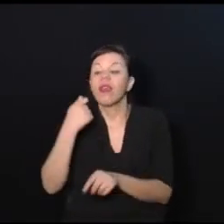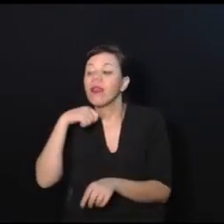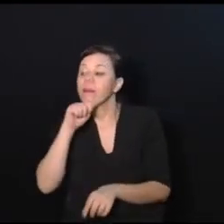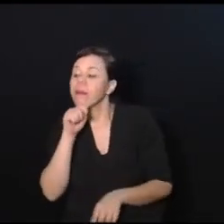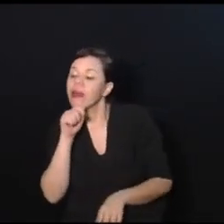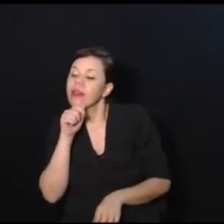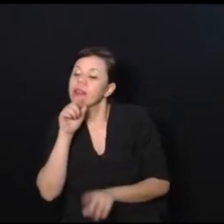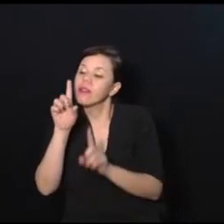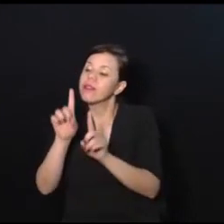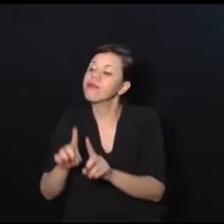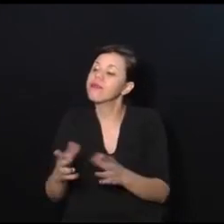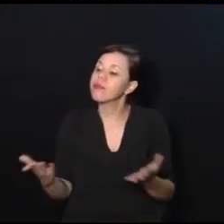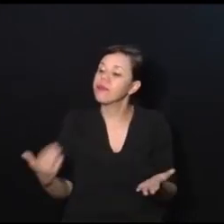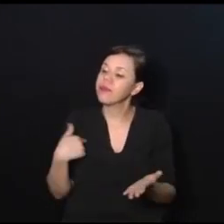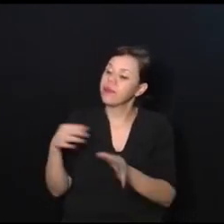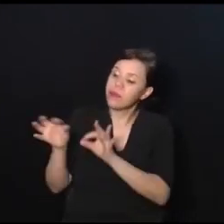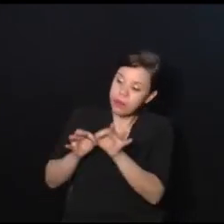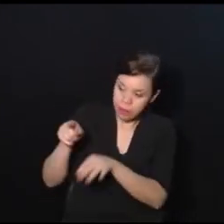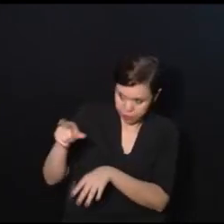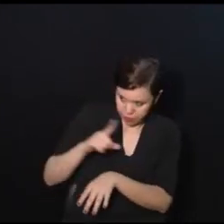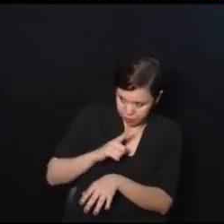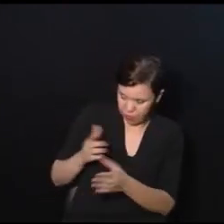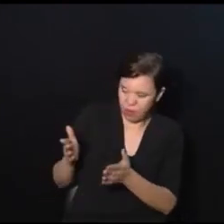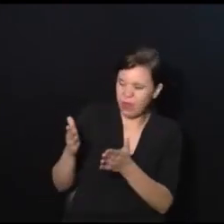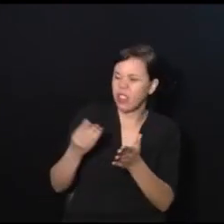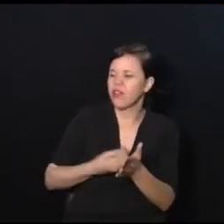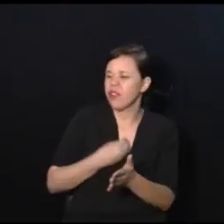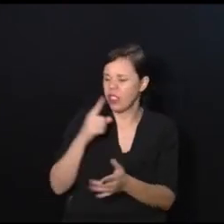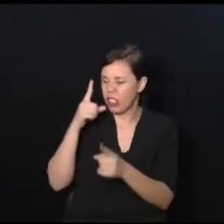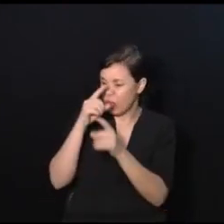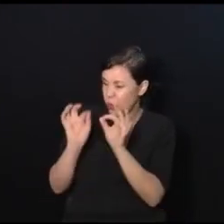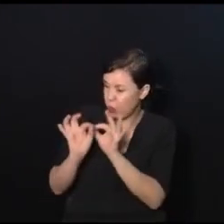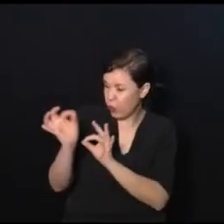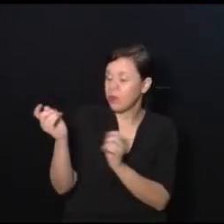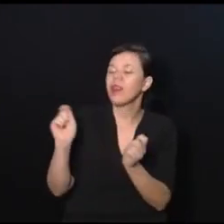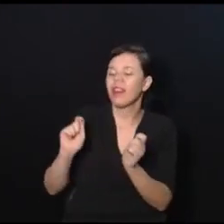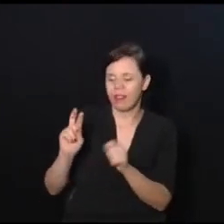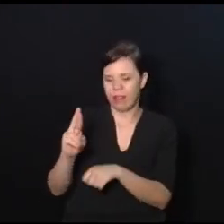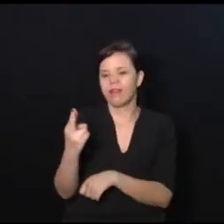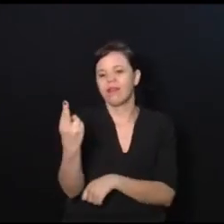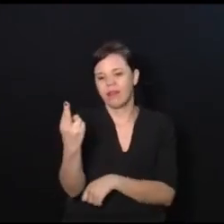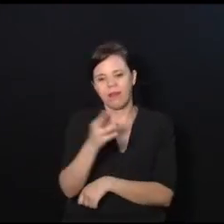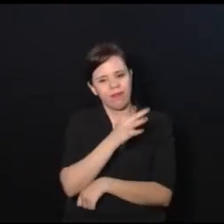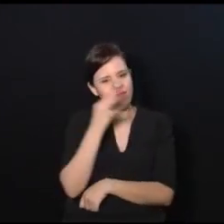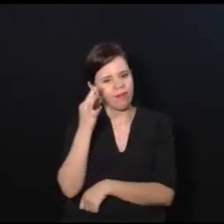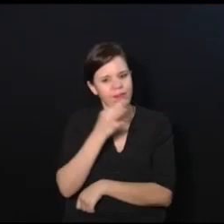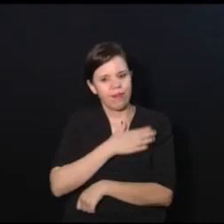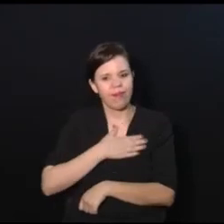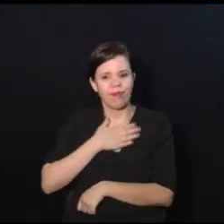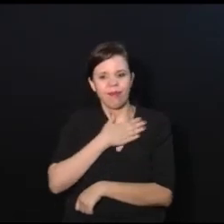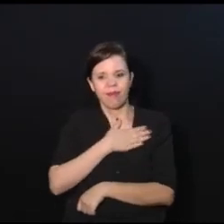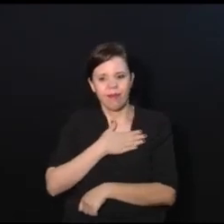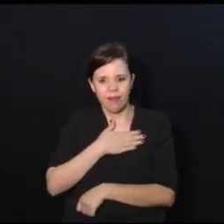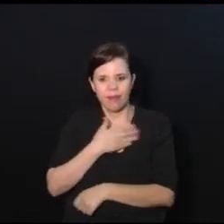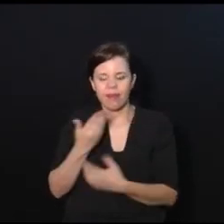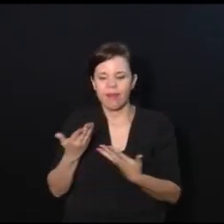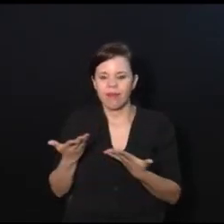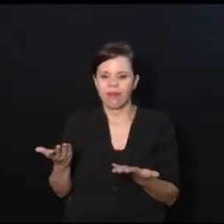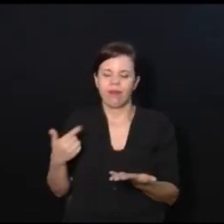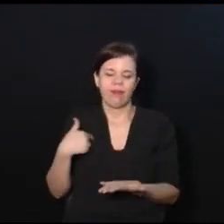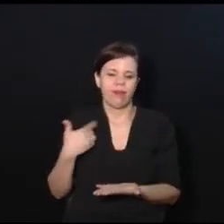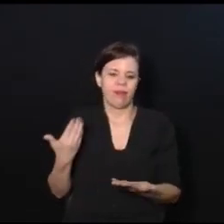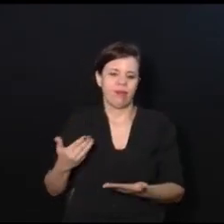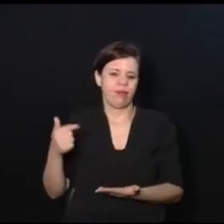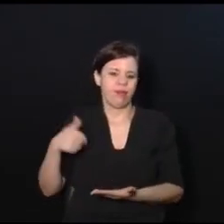deficiência, se prepara, que o caminho é longo, mas o resultado vale a pena. É assim, eu também não estou aqui